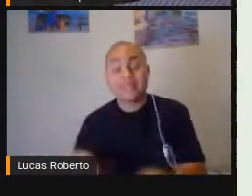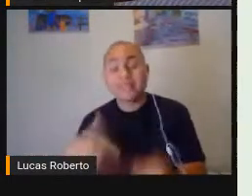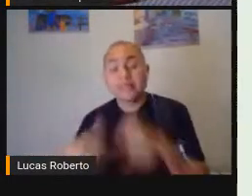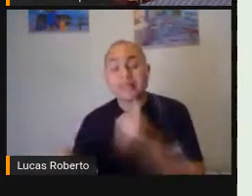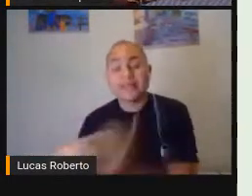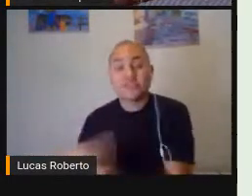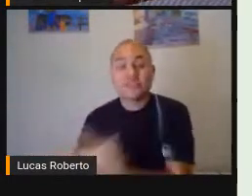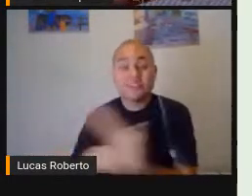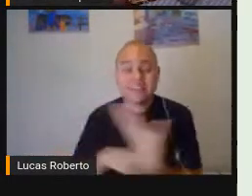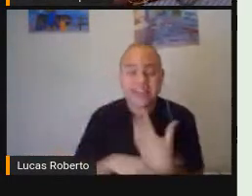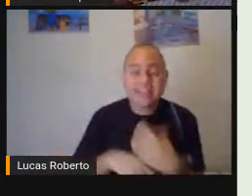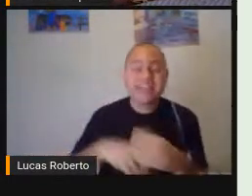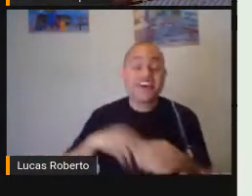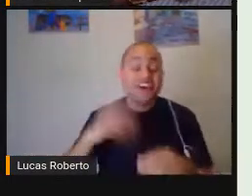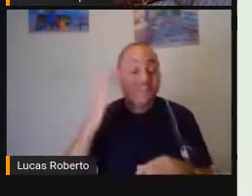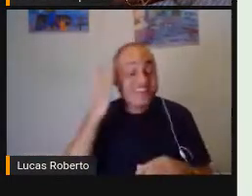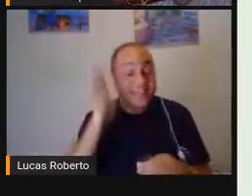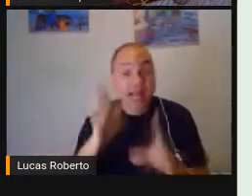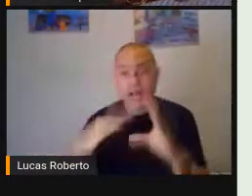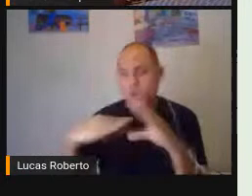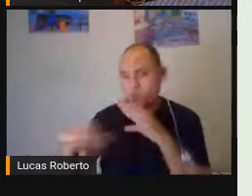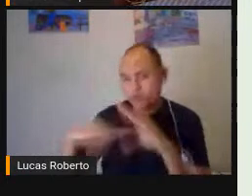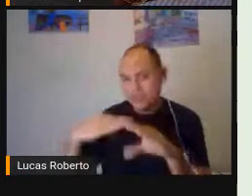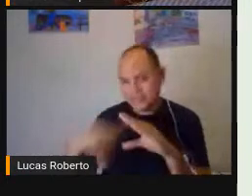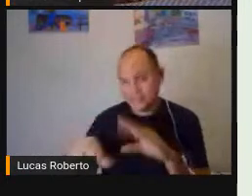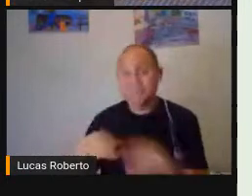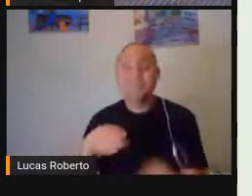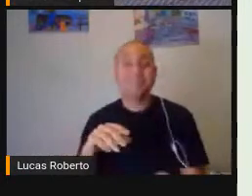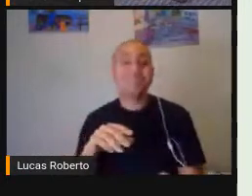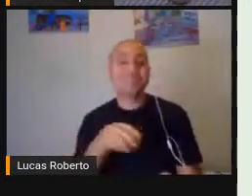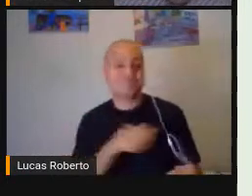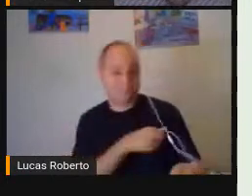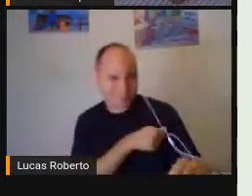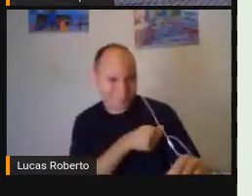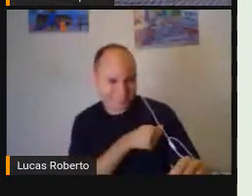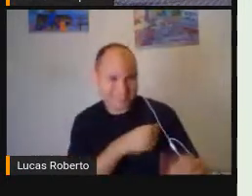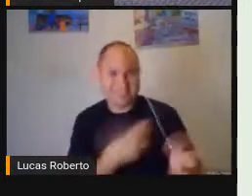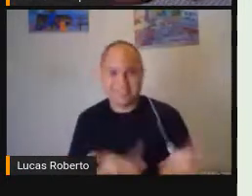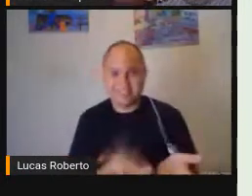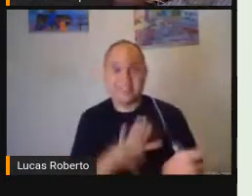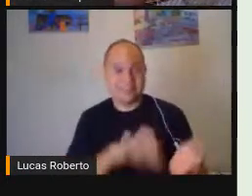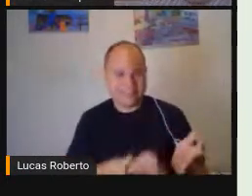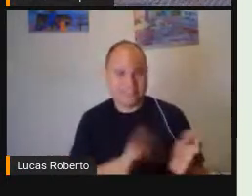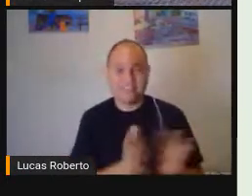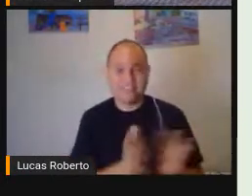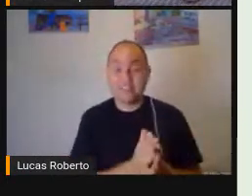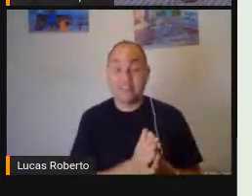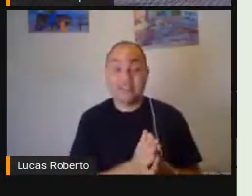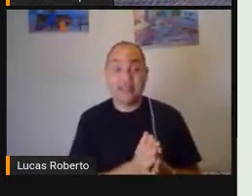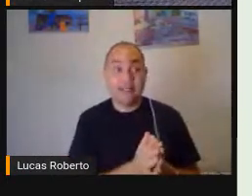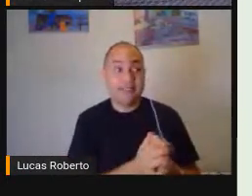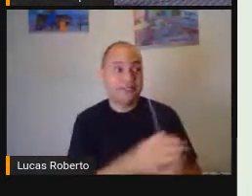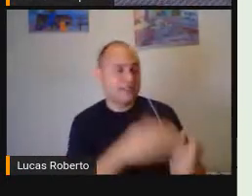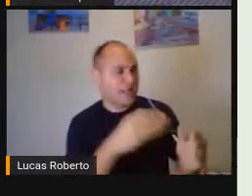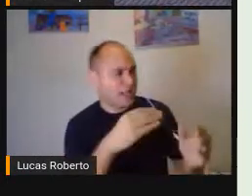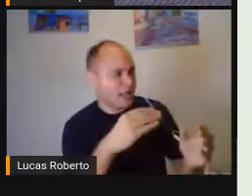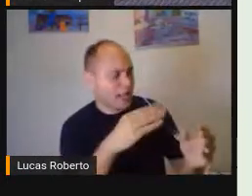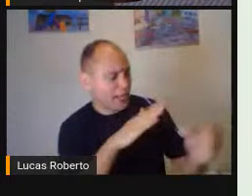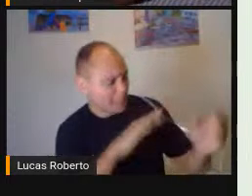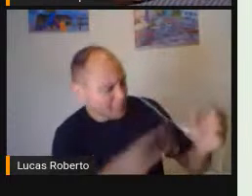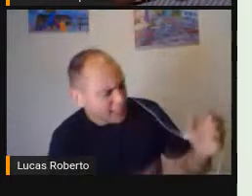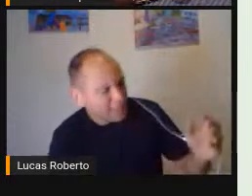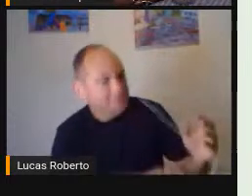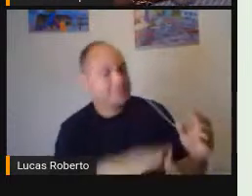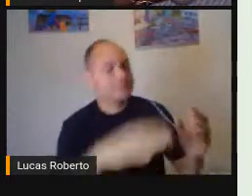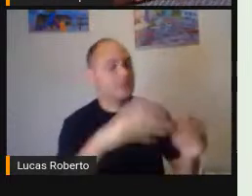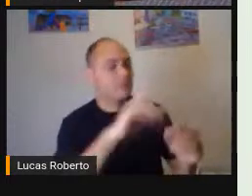comunicação Para a criança Para essa criança Entre a criança Com os professores Entre a criança Com o colega